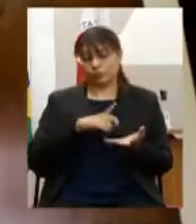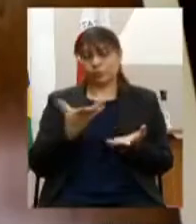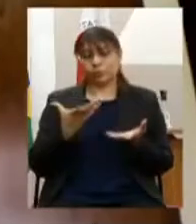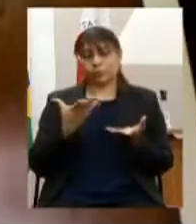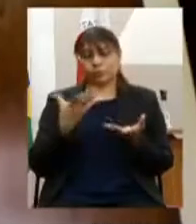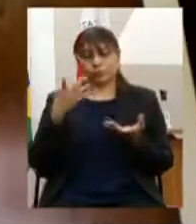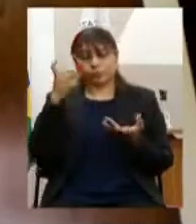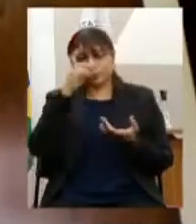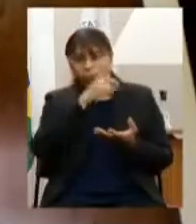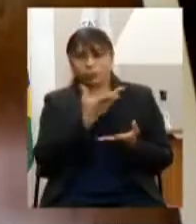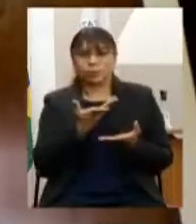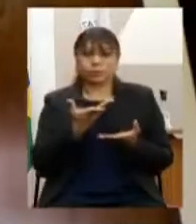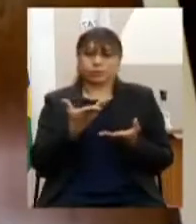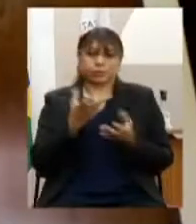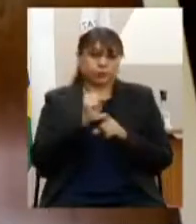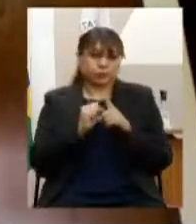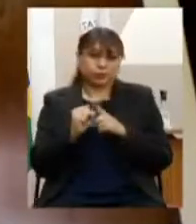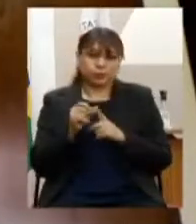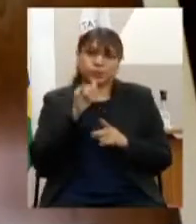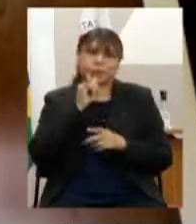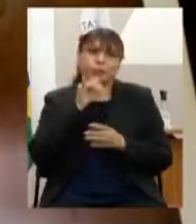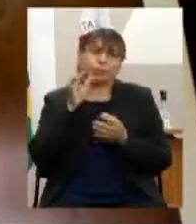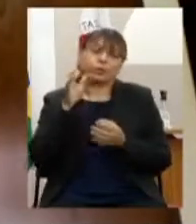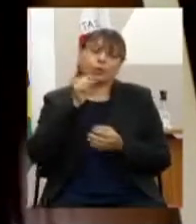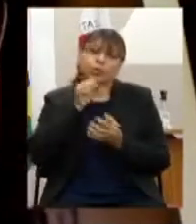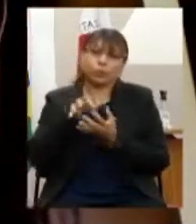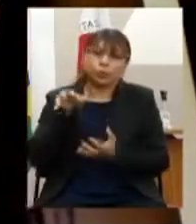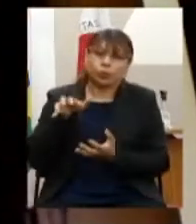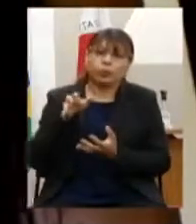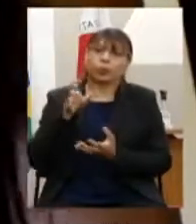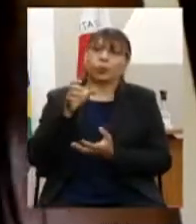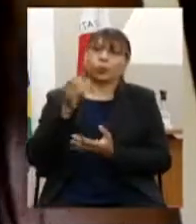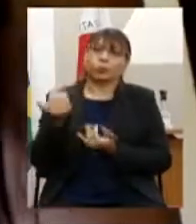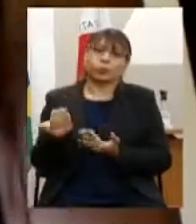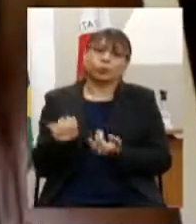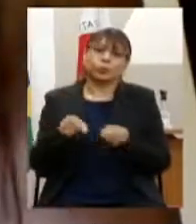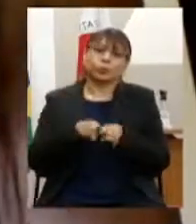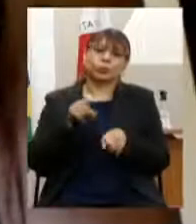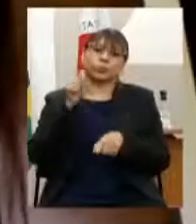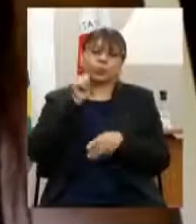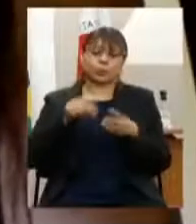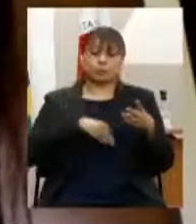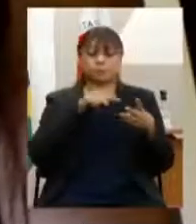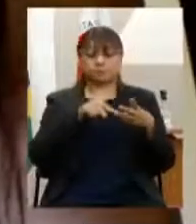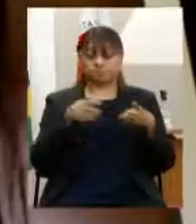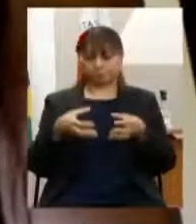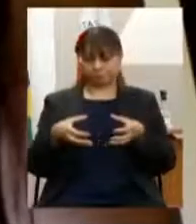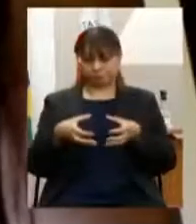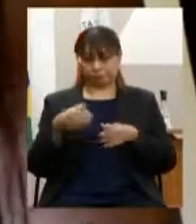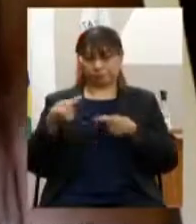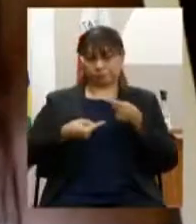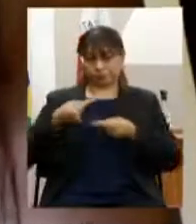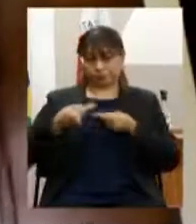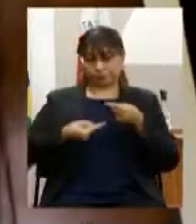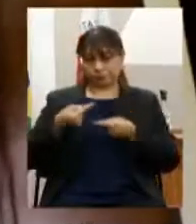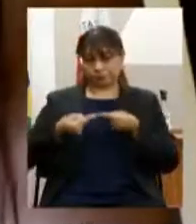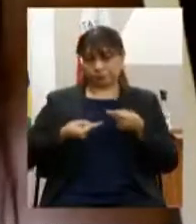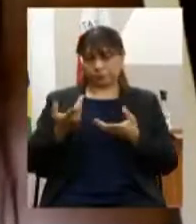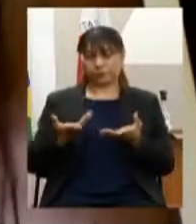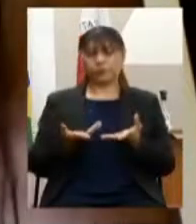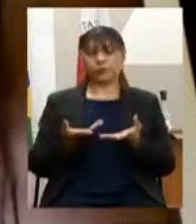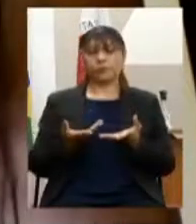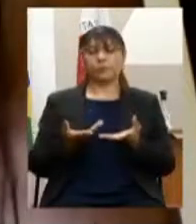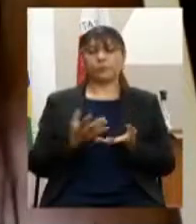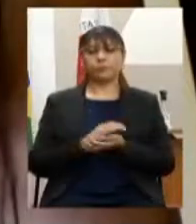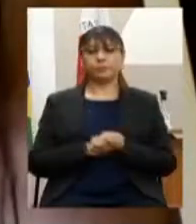respeito do idoso das juventudes e da mulher e o terceiro subgrupo estruturação das polícias